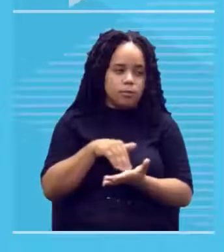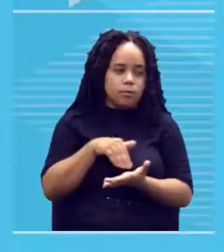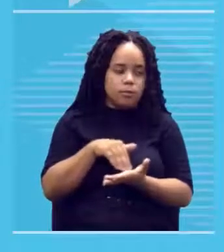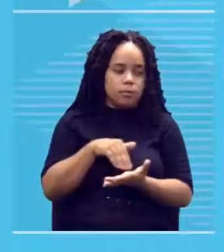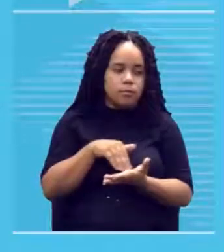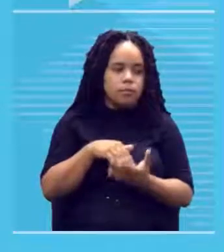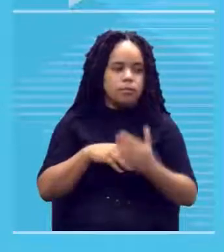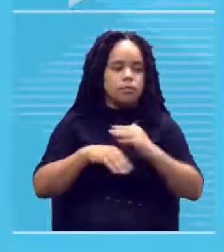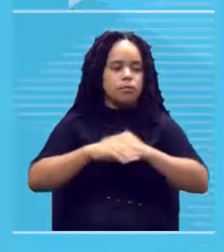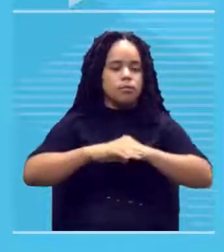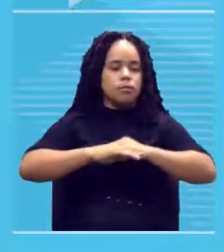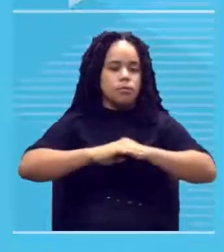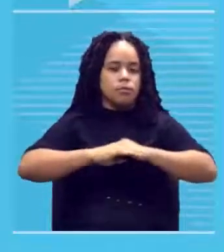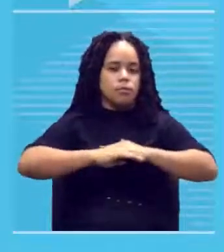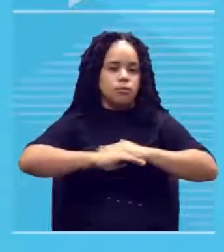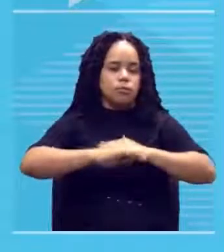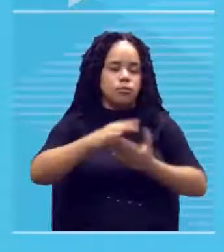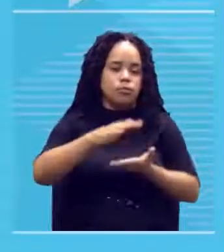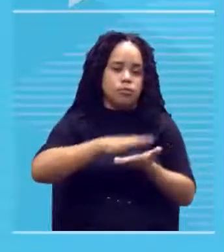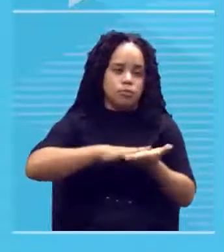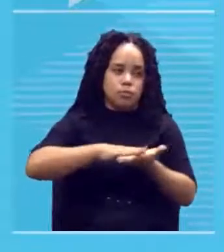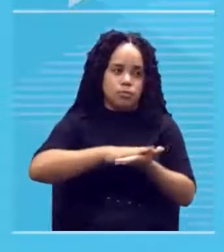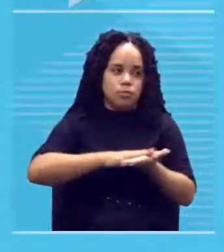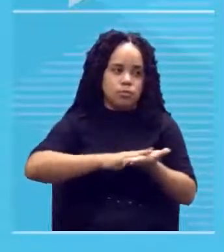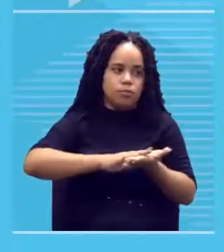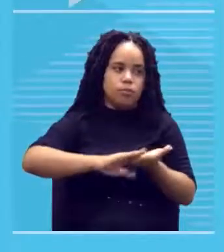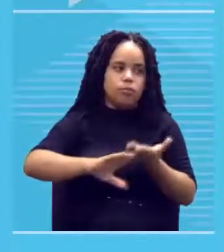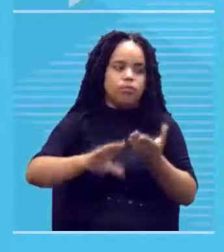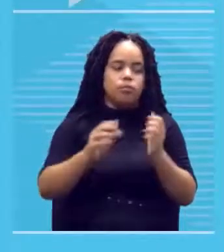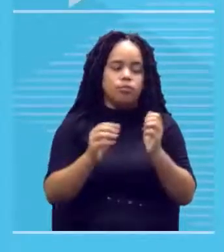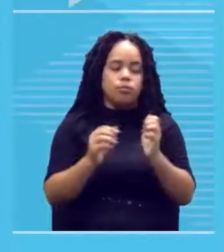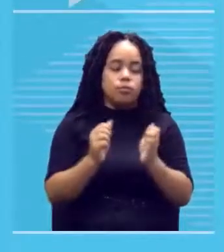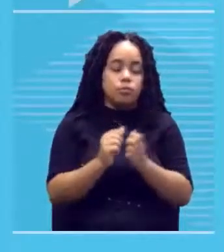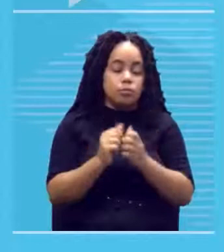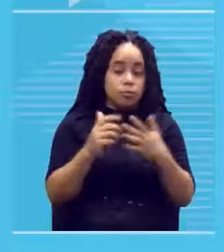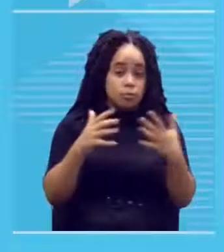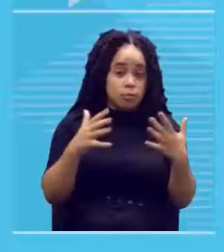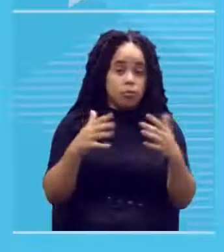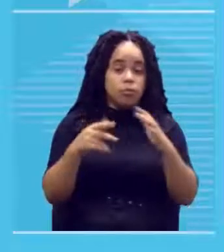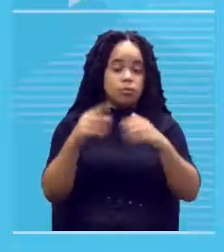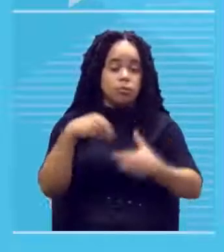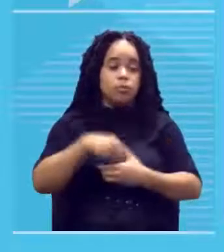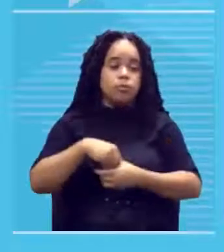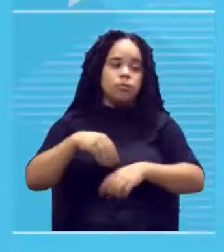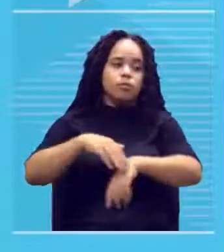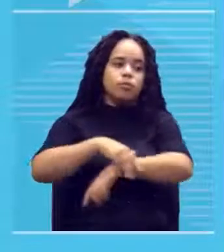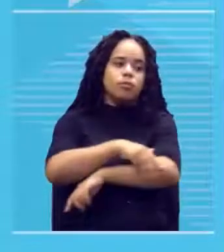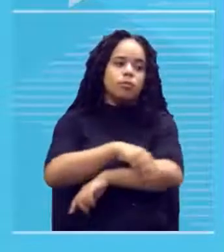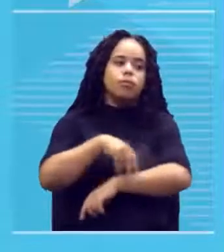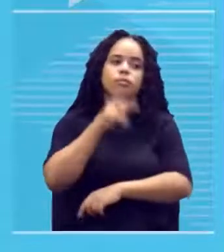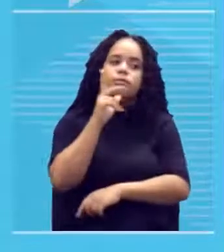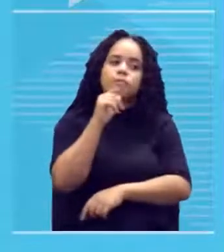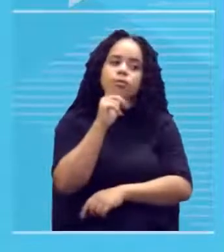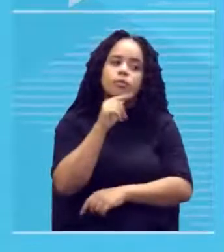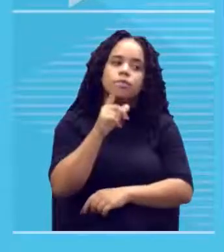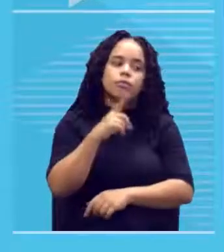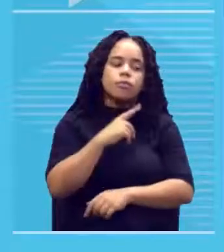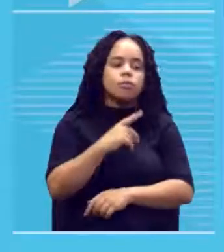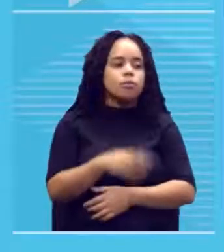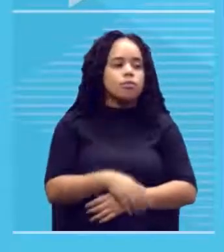do bosque nesse brilho aqui da rua porque aqui tem um rio tem uma rua que